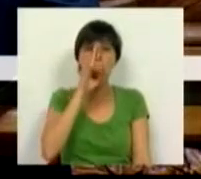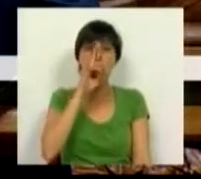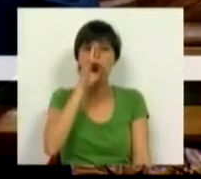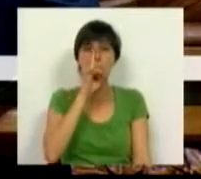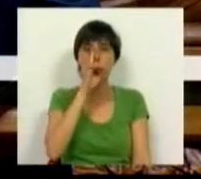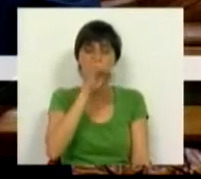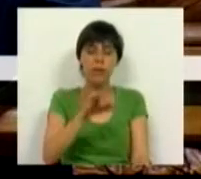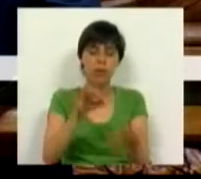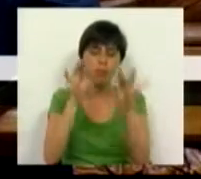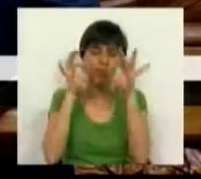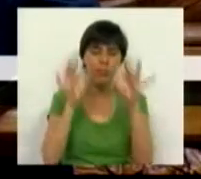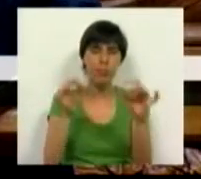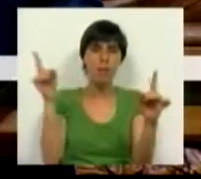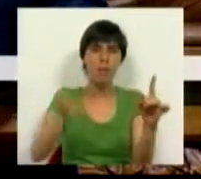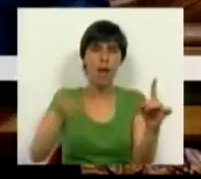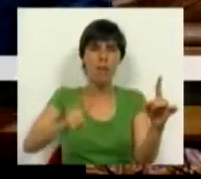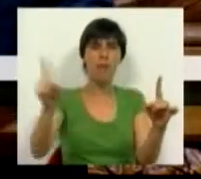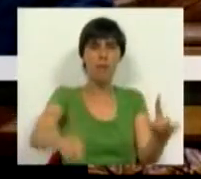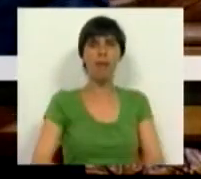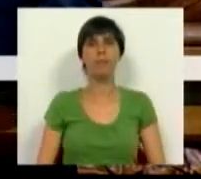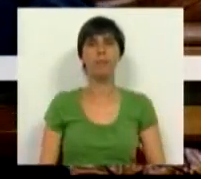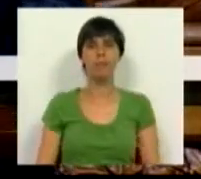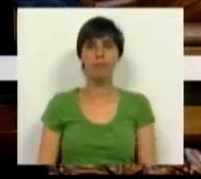copiosamente repetida.